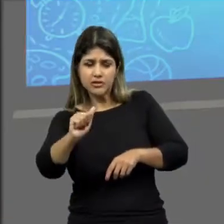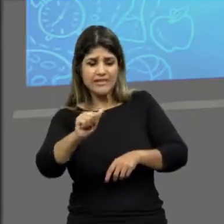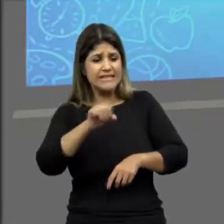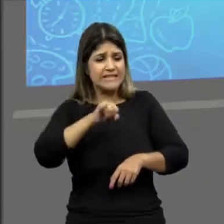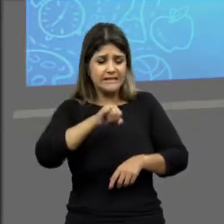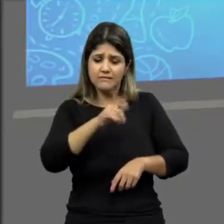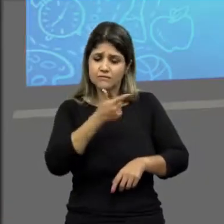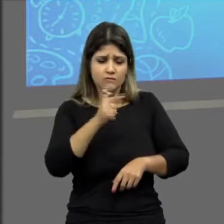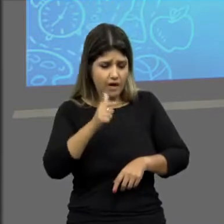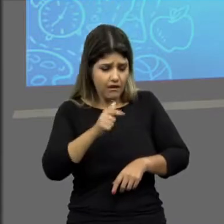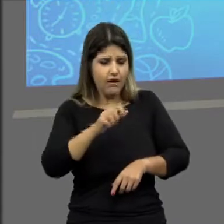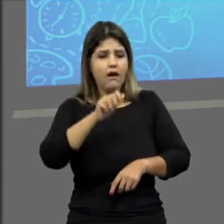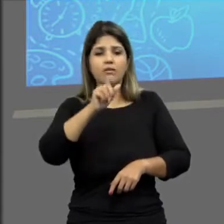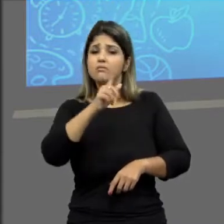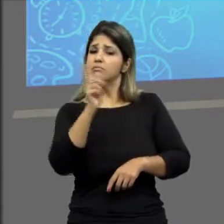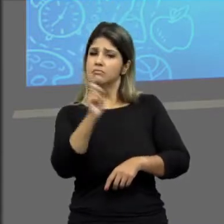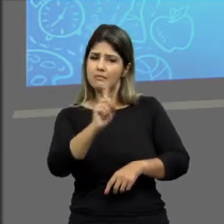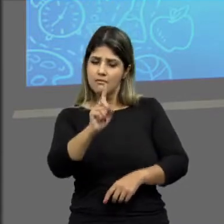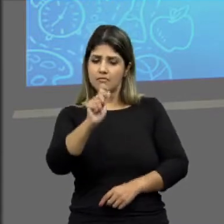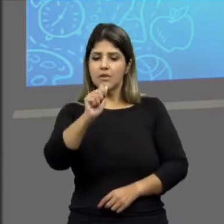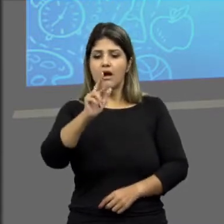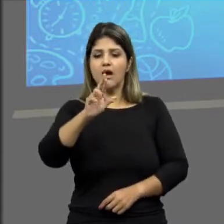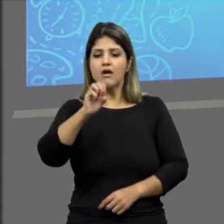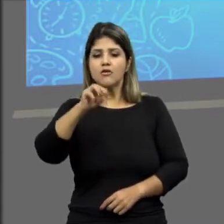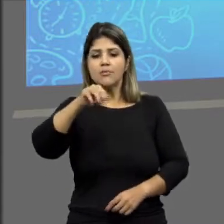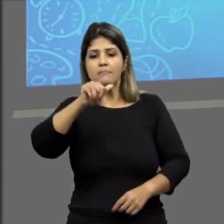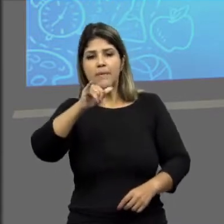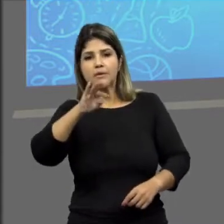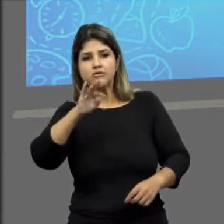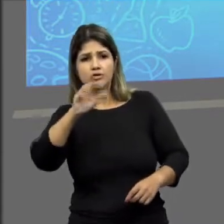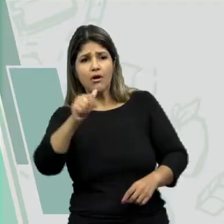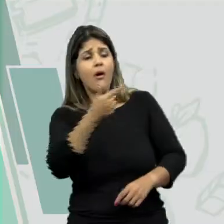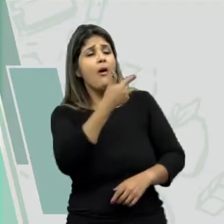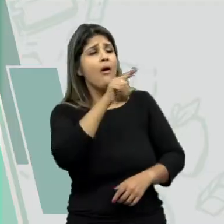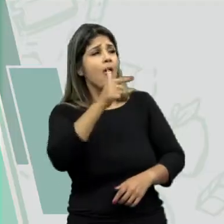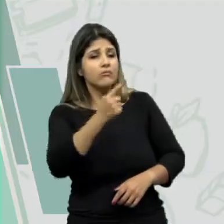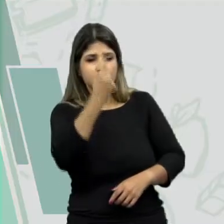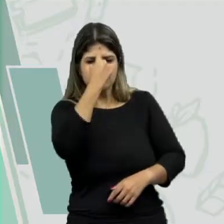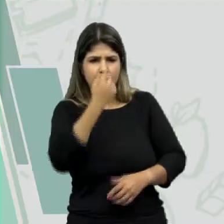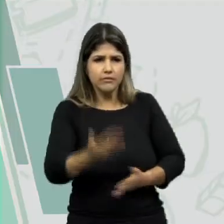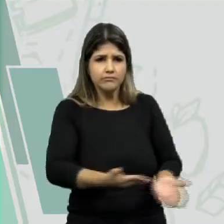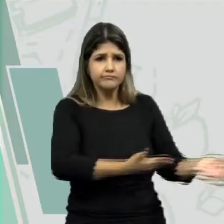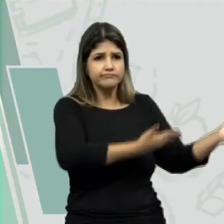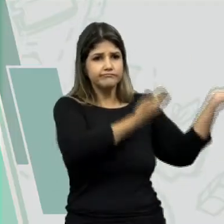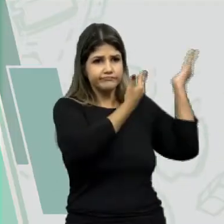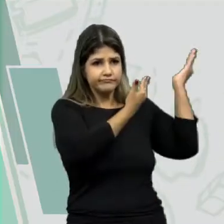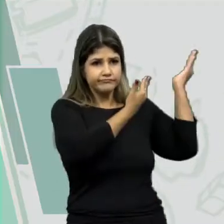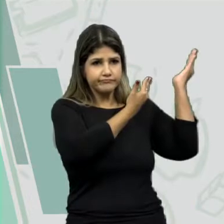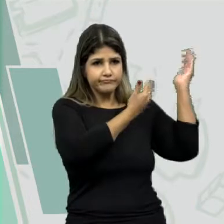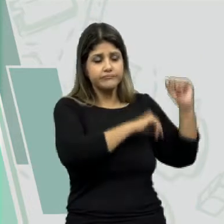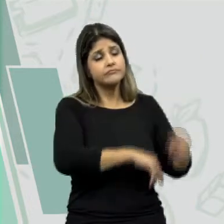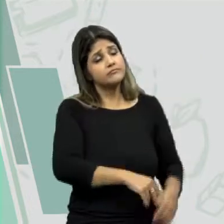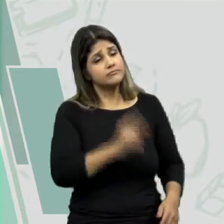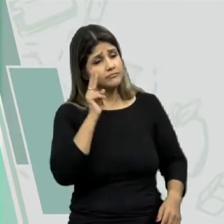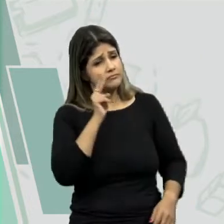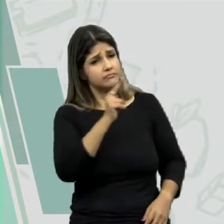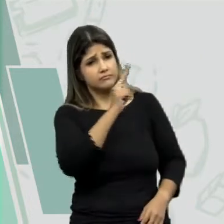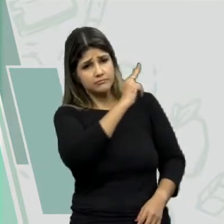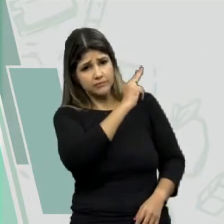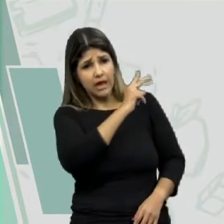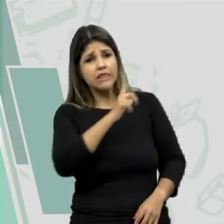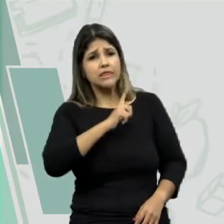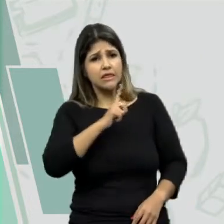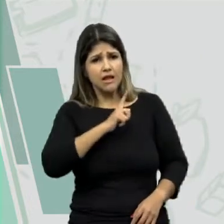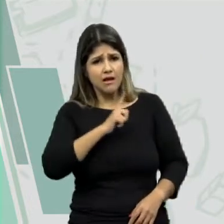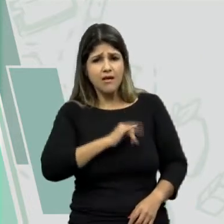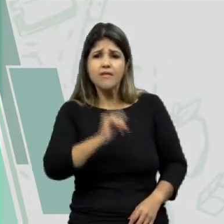apareceu, é uma cadeia não aromática. Beleza? Inclusive, a outra imagem agora das cadeias que não são aromáticas, dá uma olhada